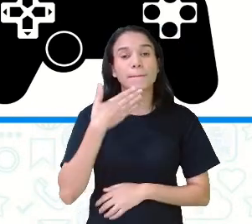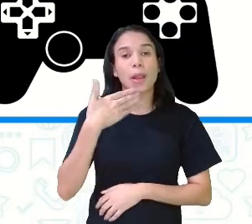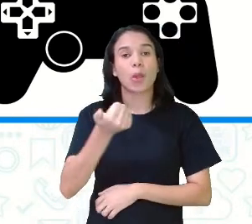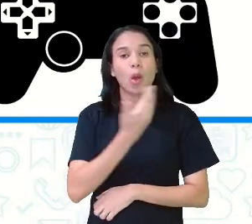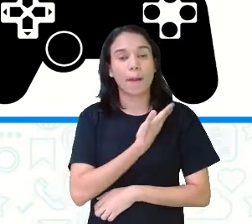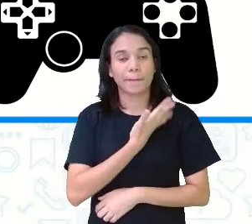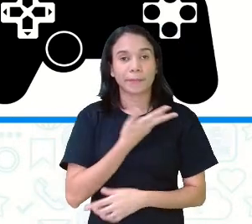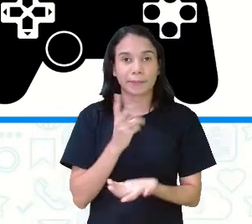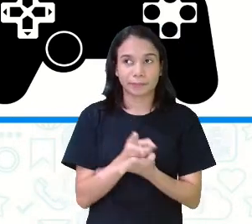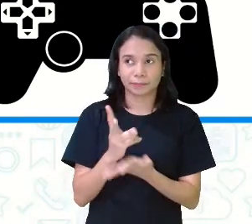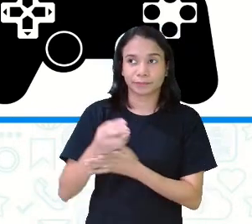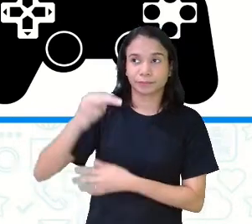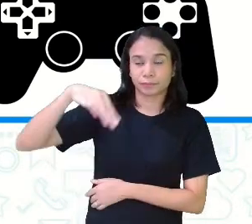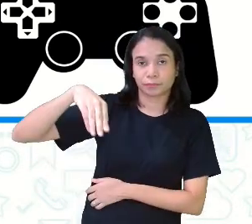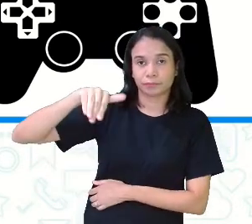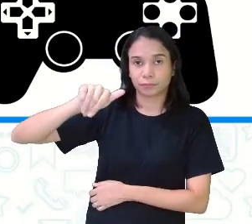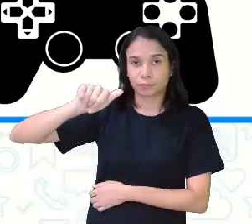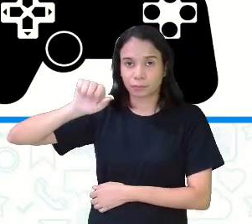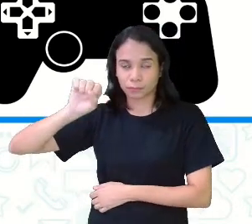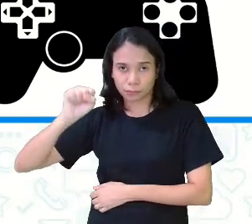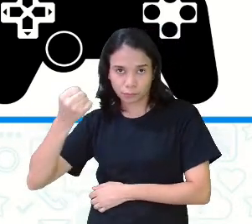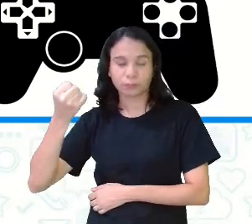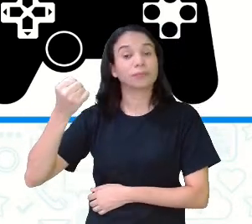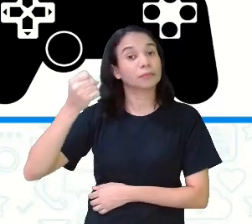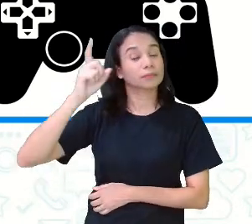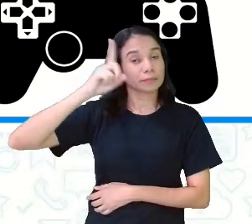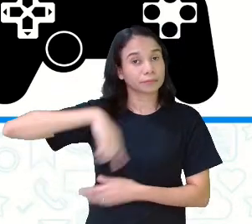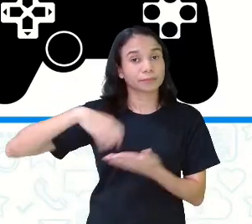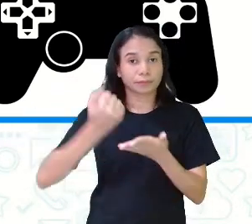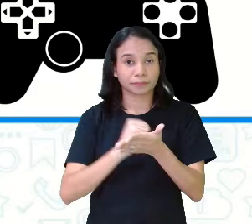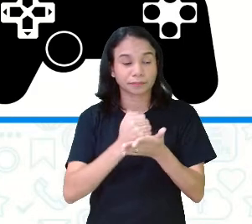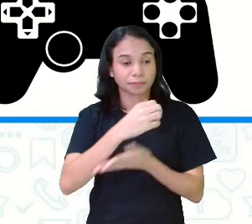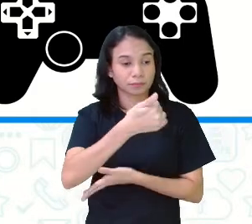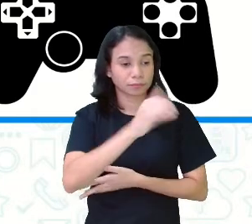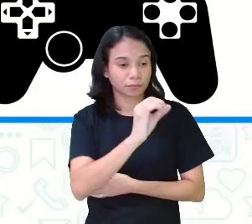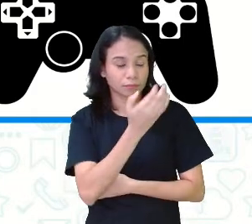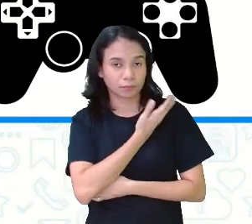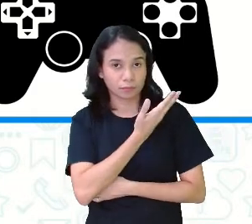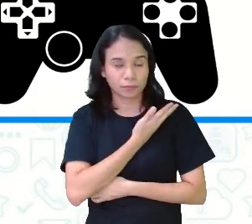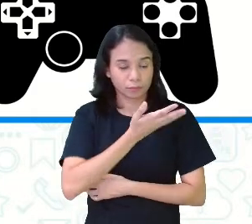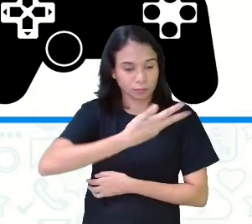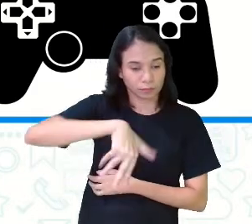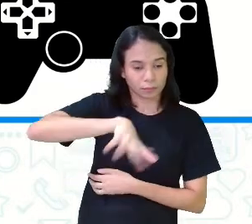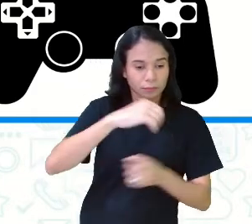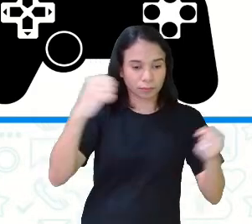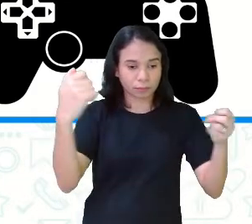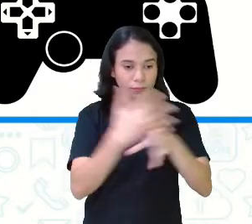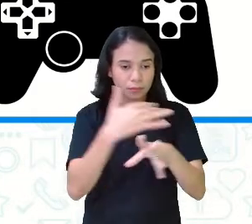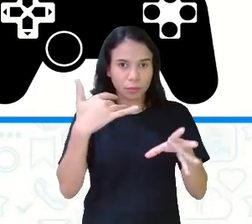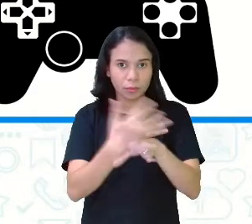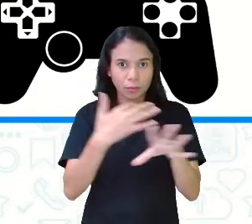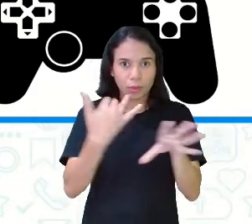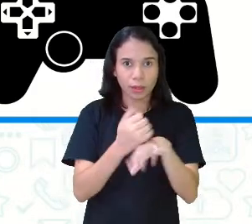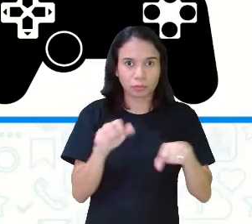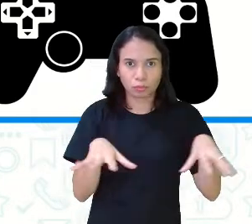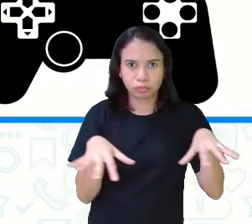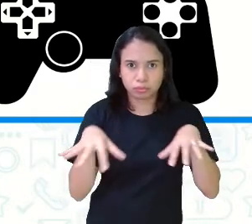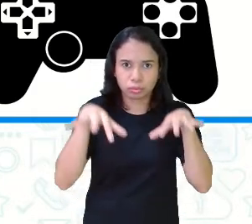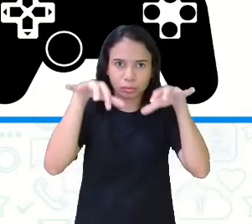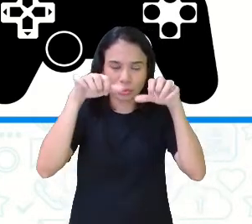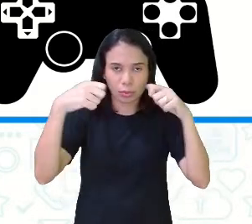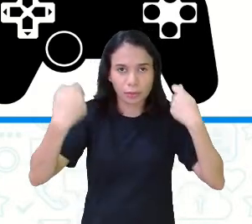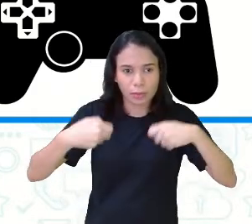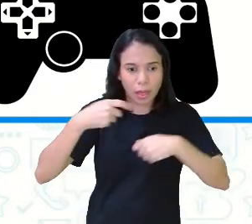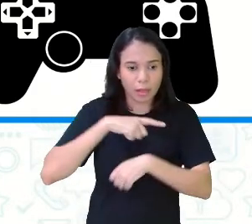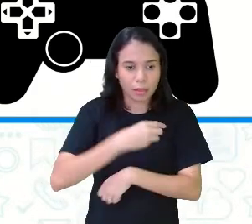Sempre, que tem a sigla MAS, é um jogo em que 10 amigos estão em uma cidade fantasma e precisam